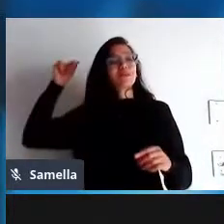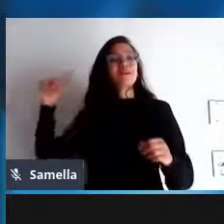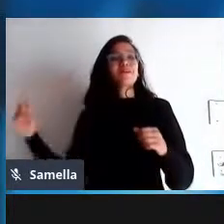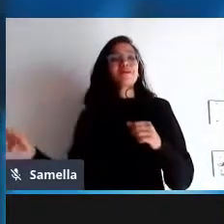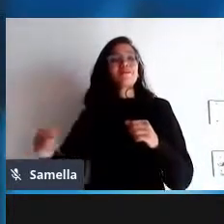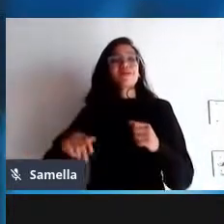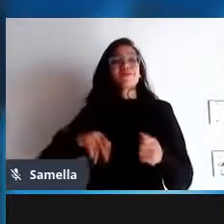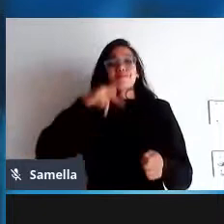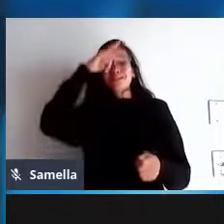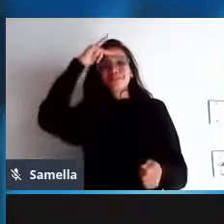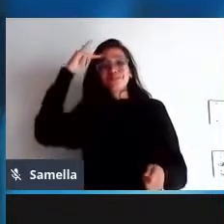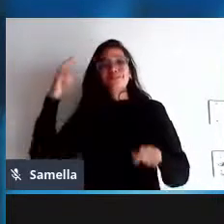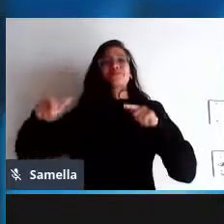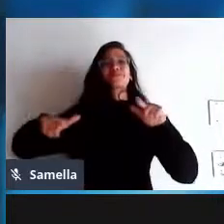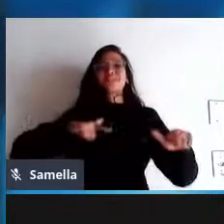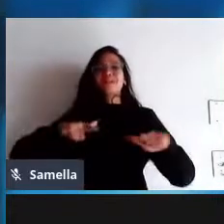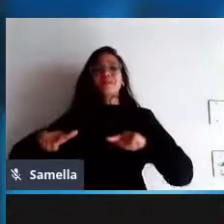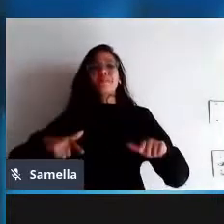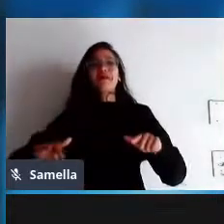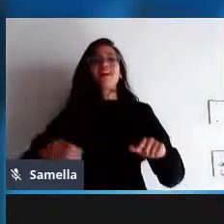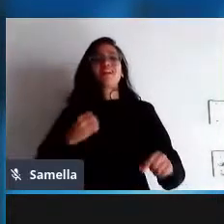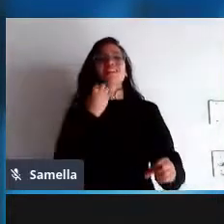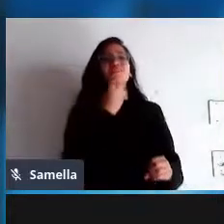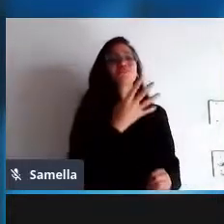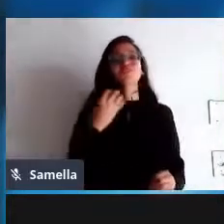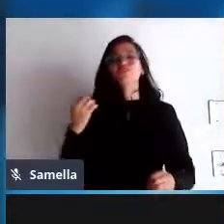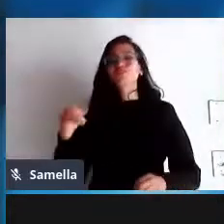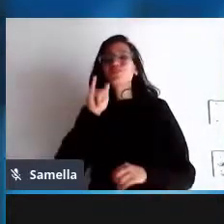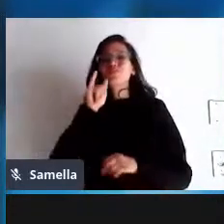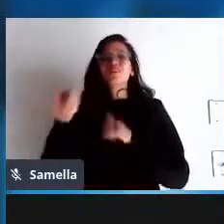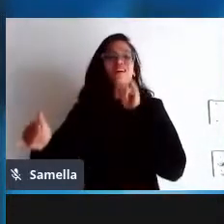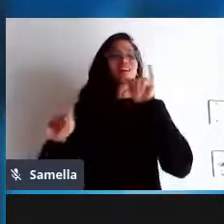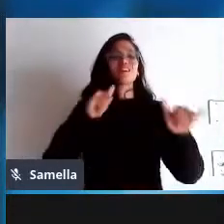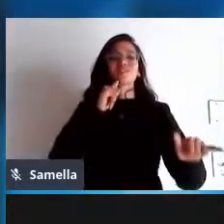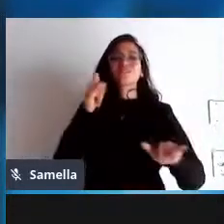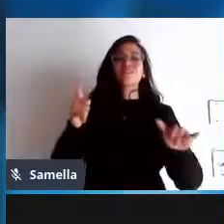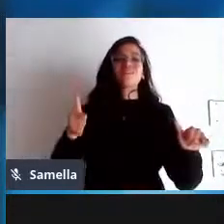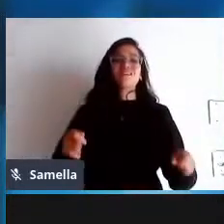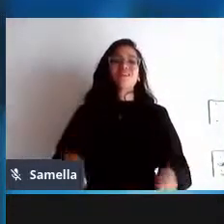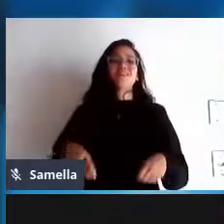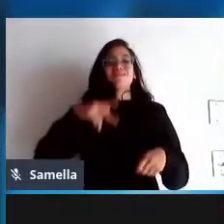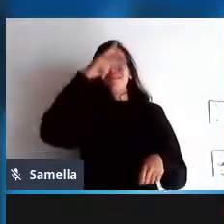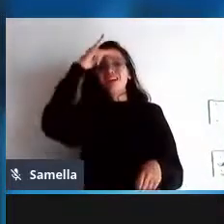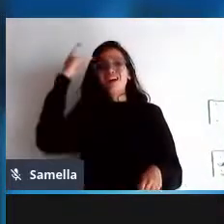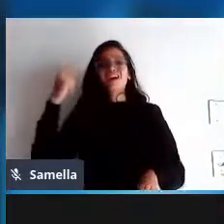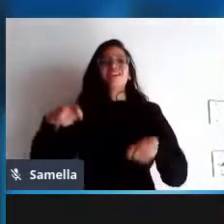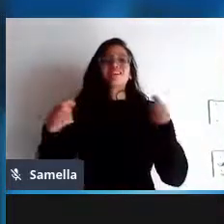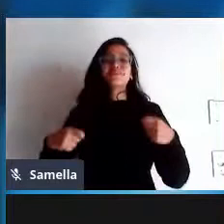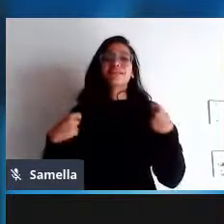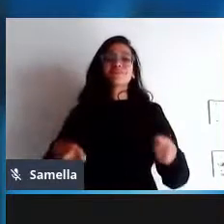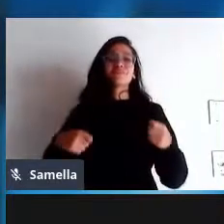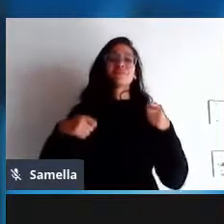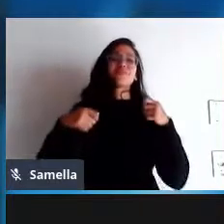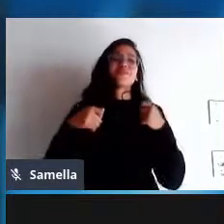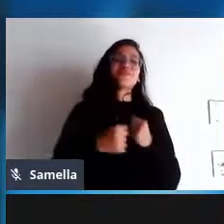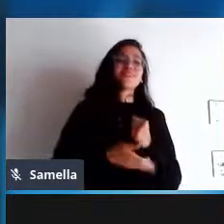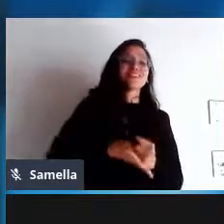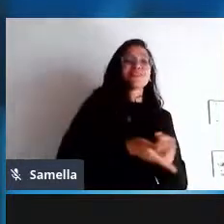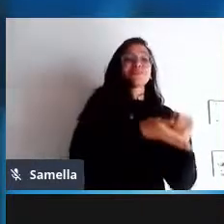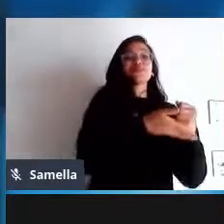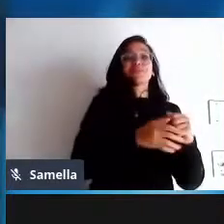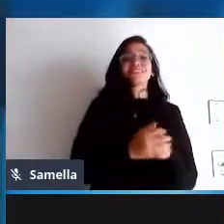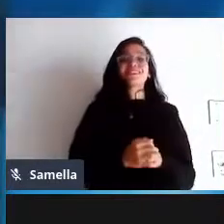divulgando defendendo etc tá isso aqui já é um grande ponto